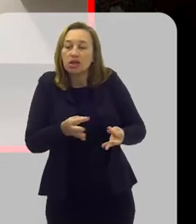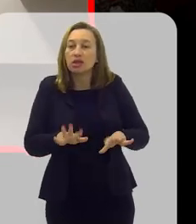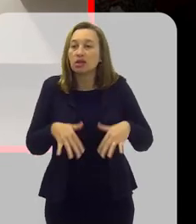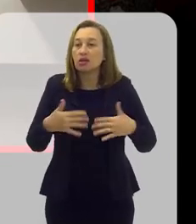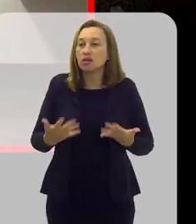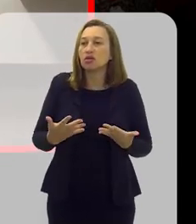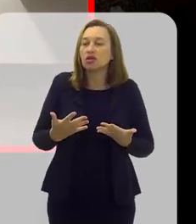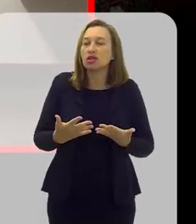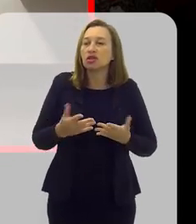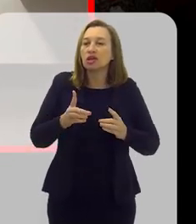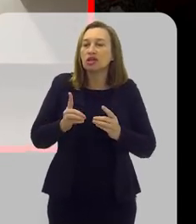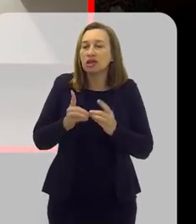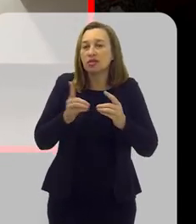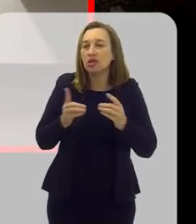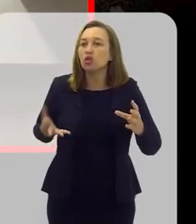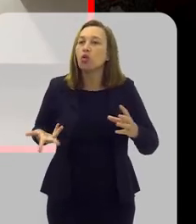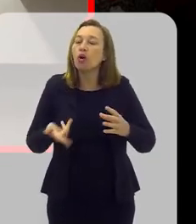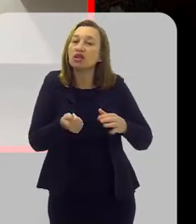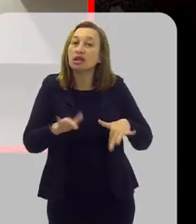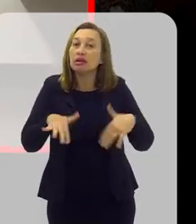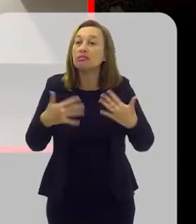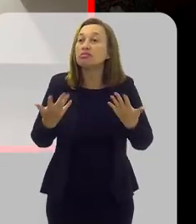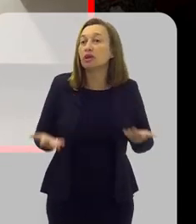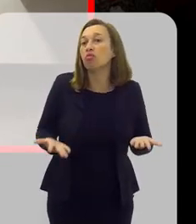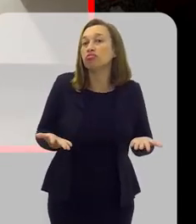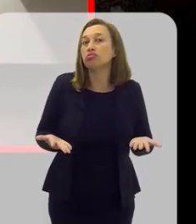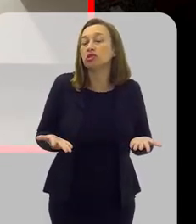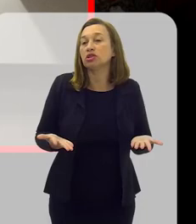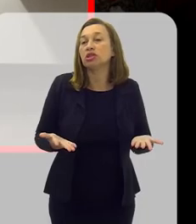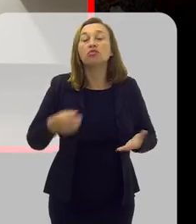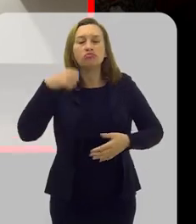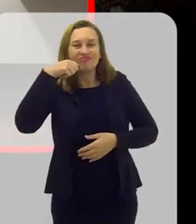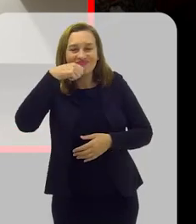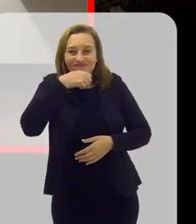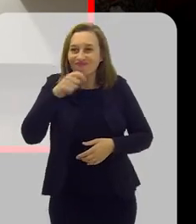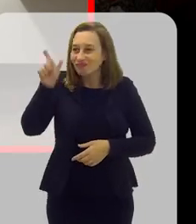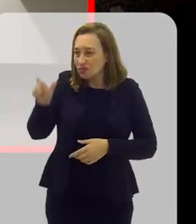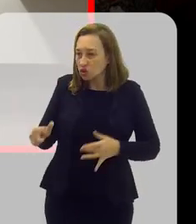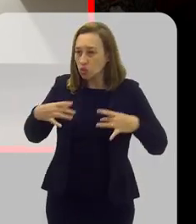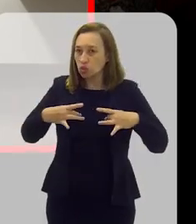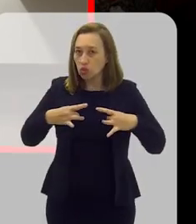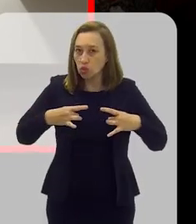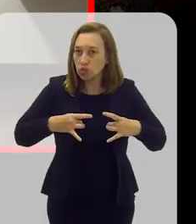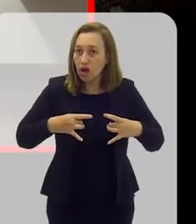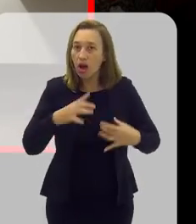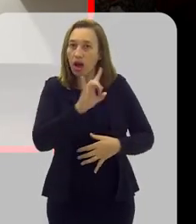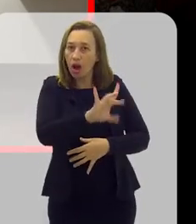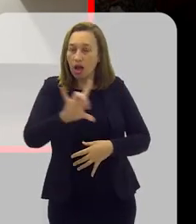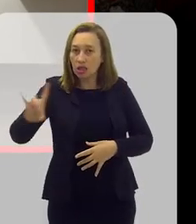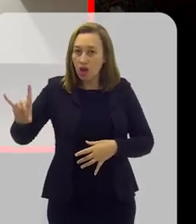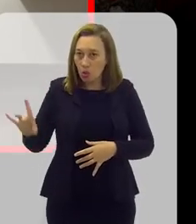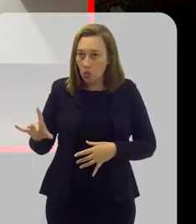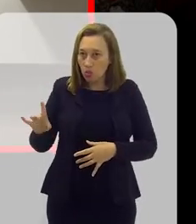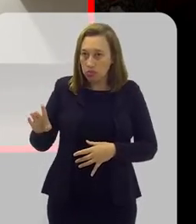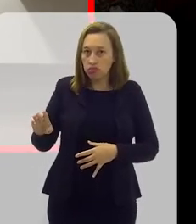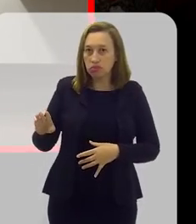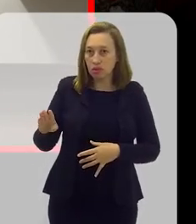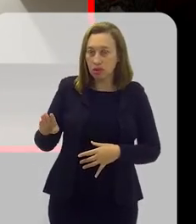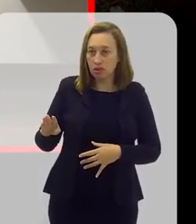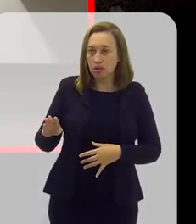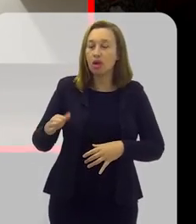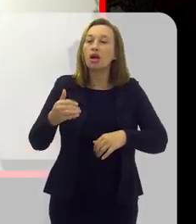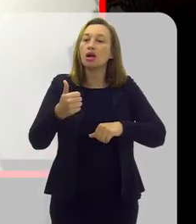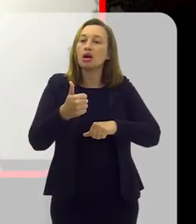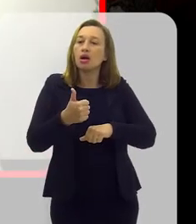leva atendimento de qualidade. Então, são dentistas voluntários, cada um na sua especialidade. A gente